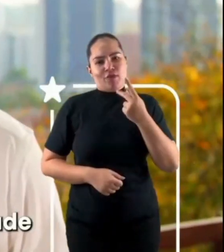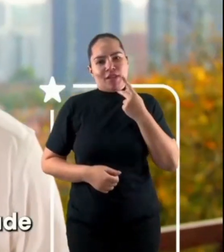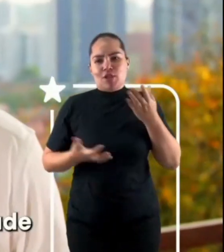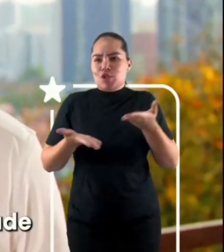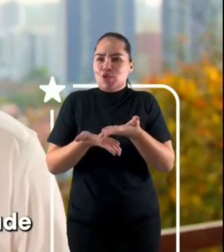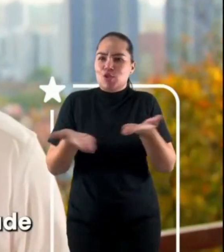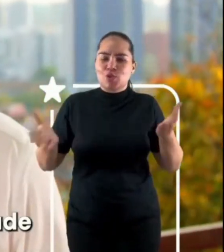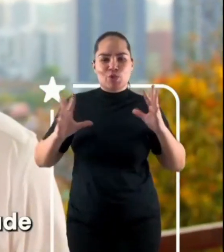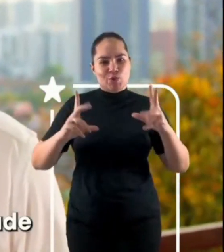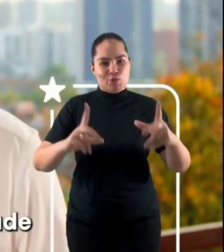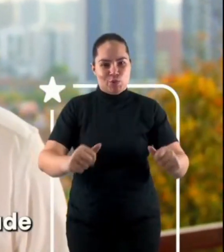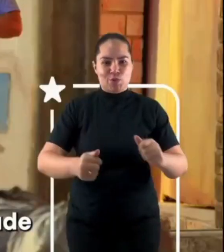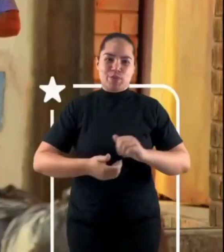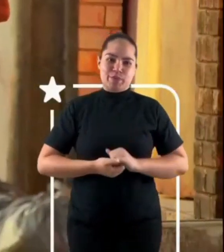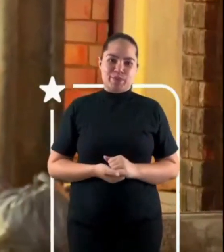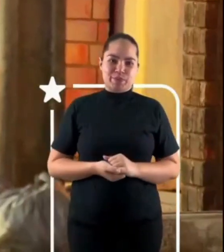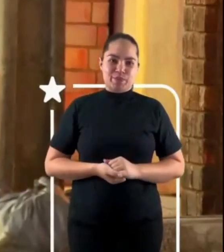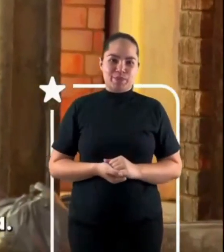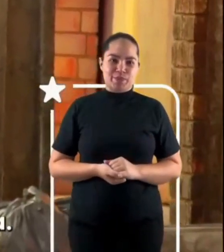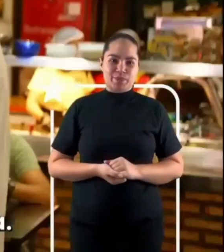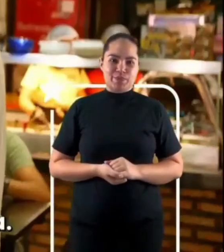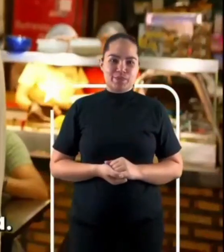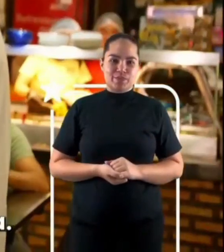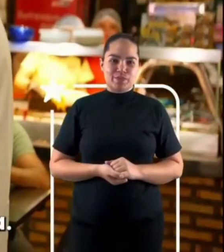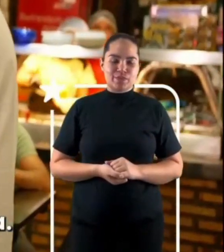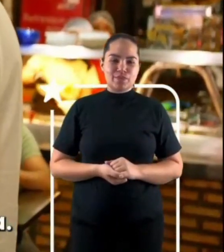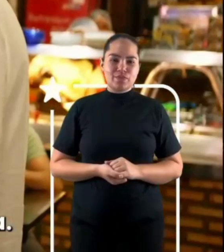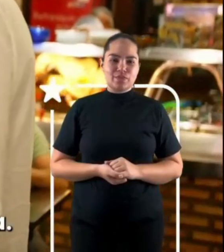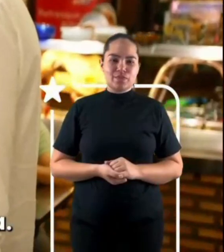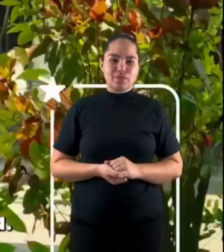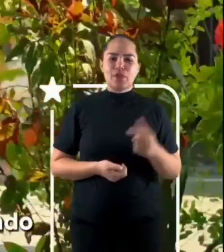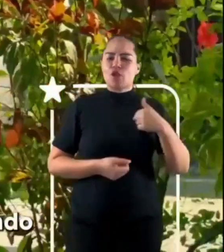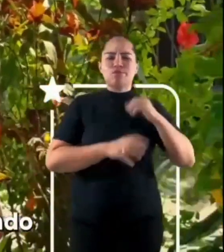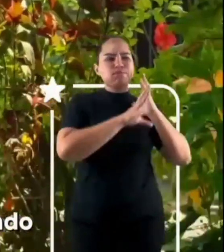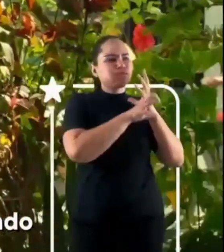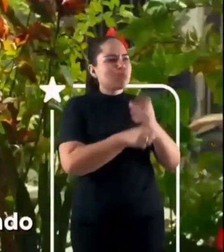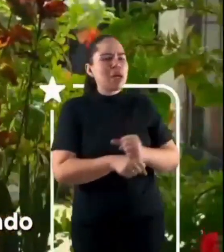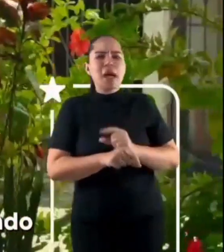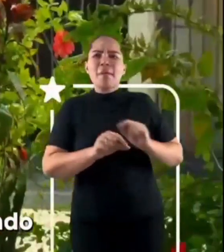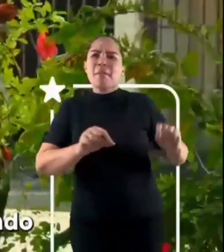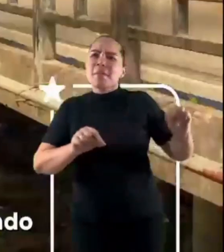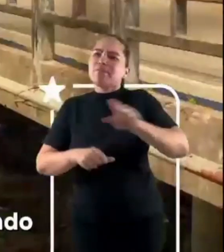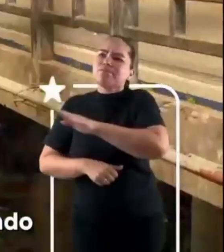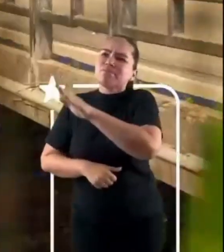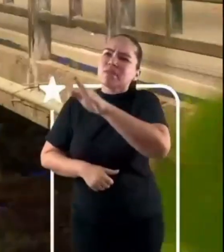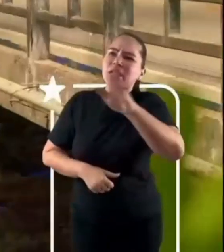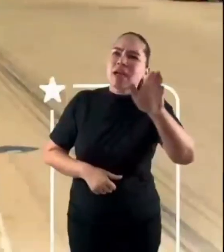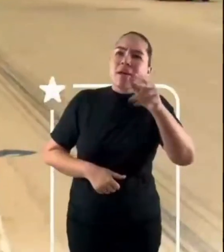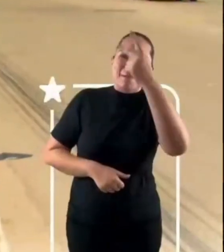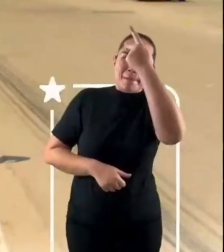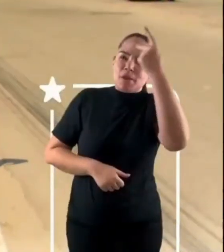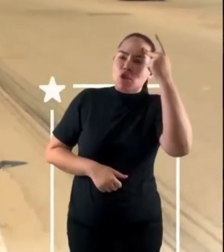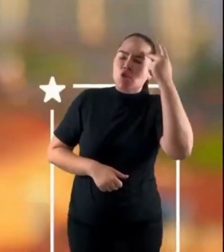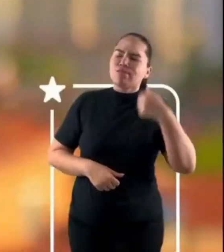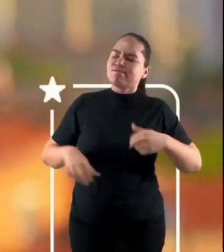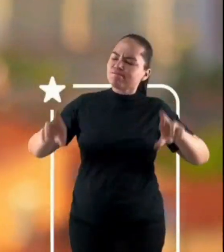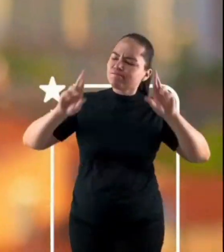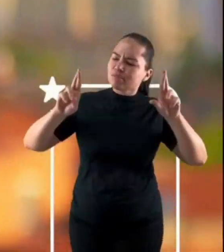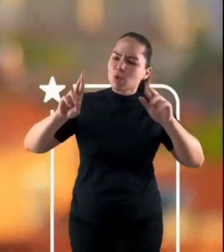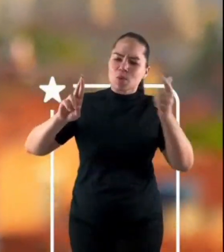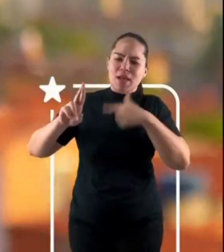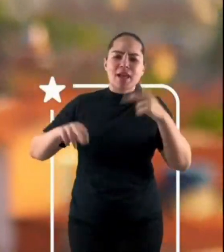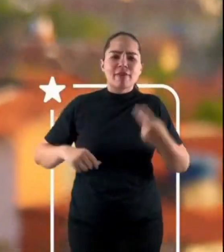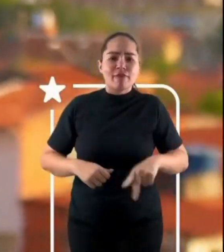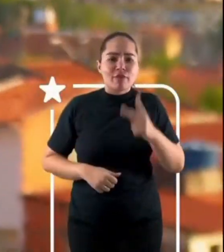Tenho andado por toda a cidade e encontrado um povo cheio de esperança. O que Fortaleza está me dizendo é que quer dias melhores,